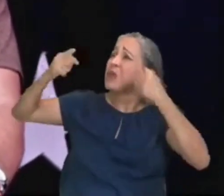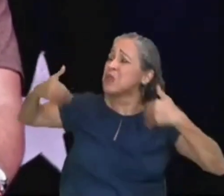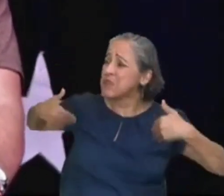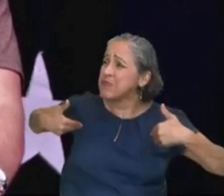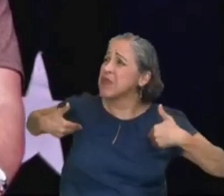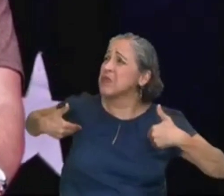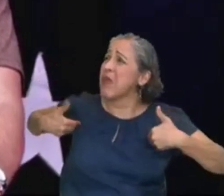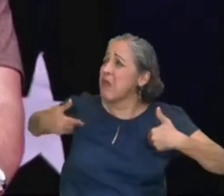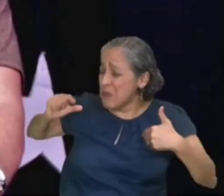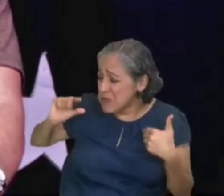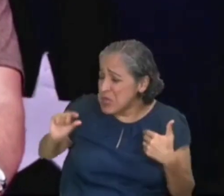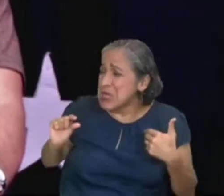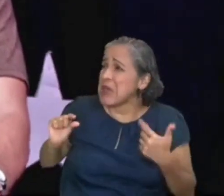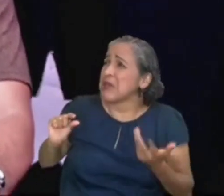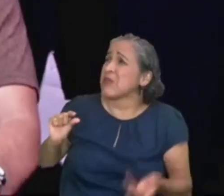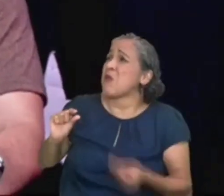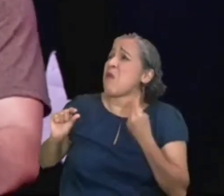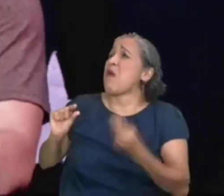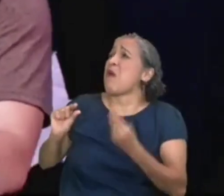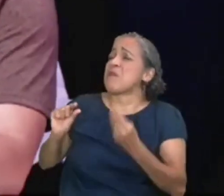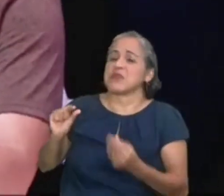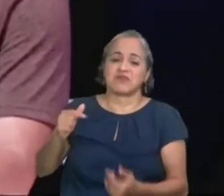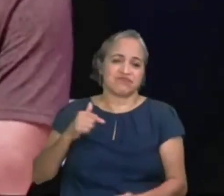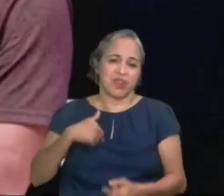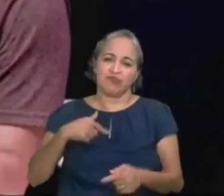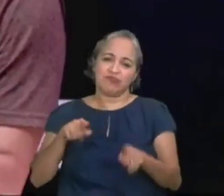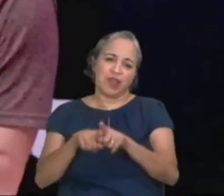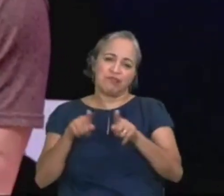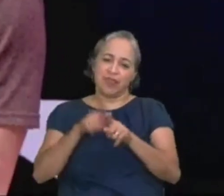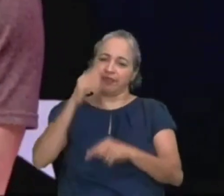uma pulga que sou eu, é, eu também não entendo.